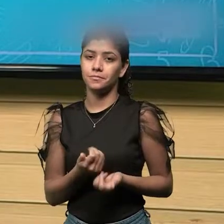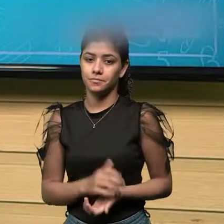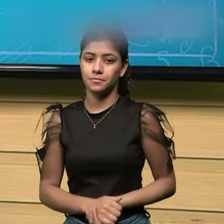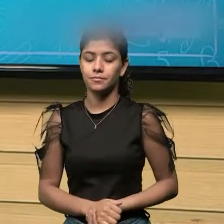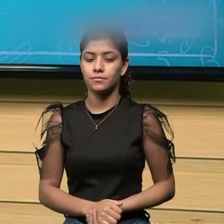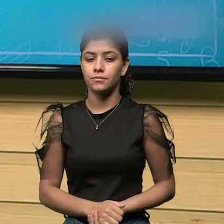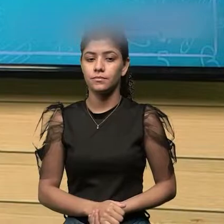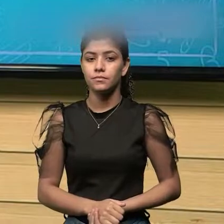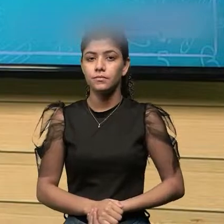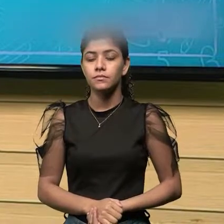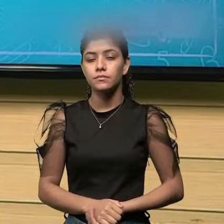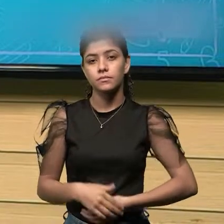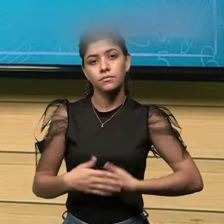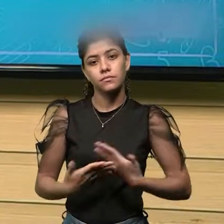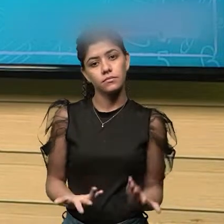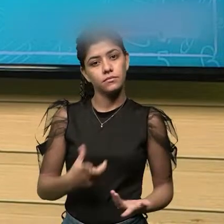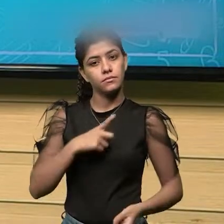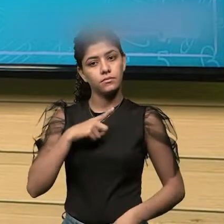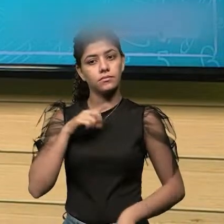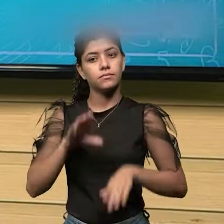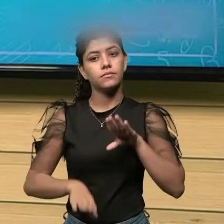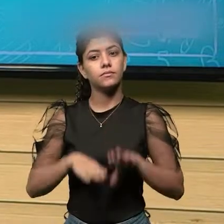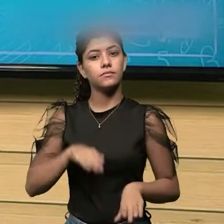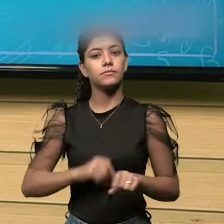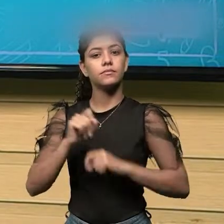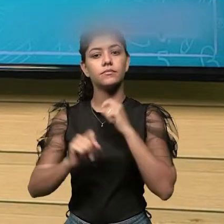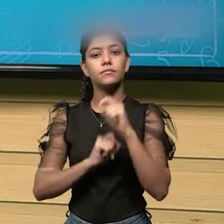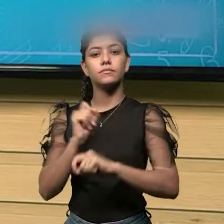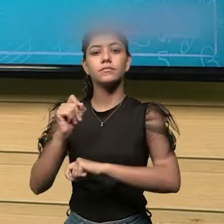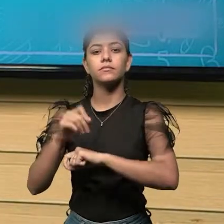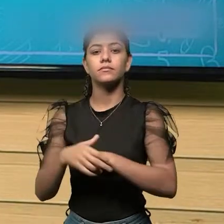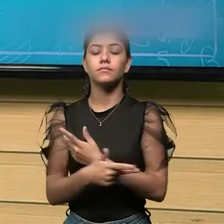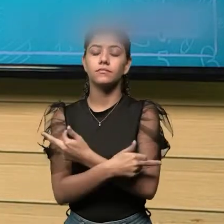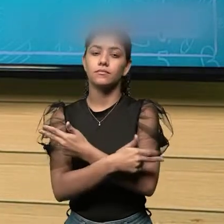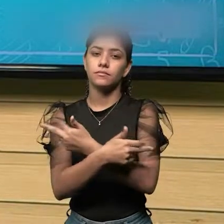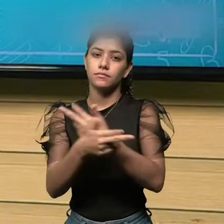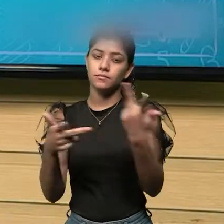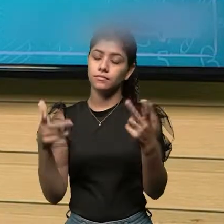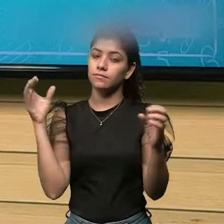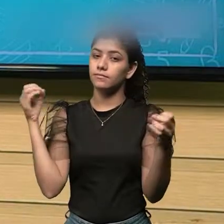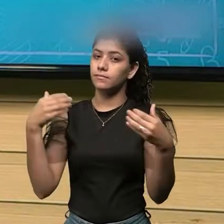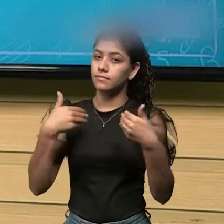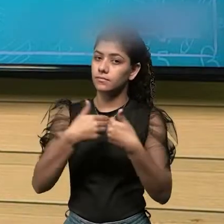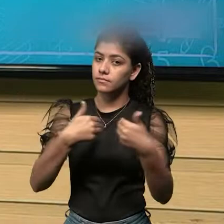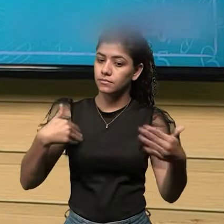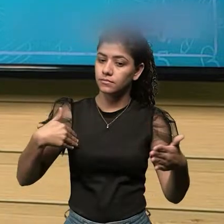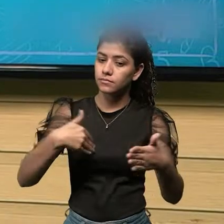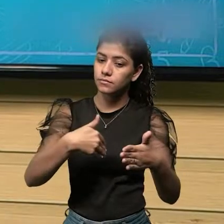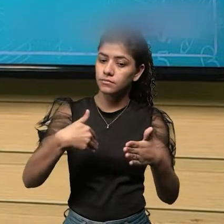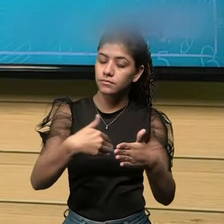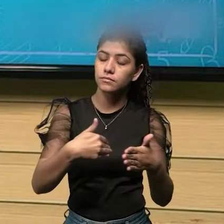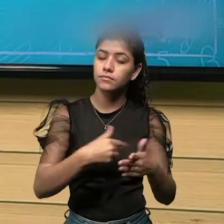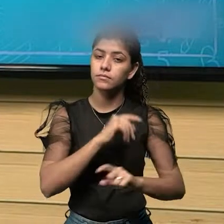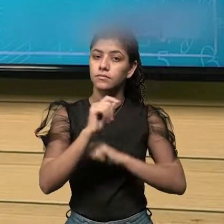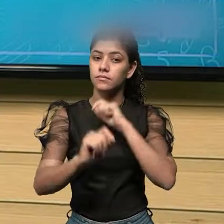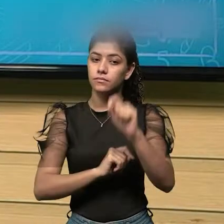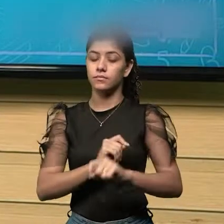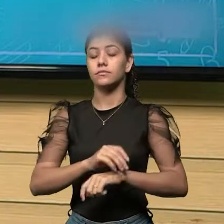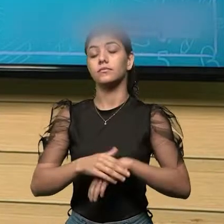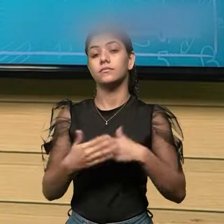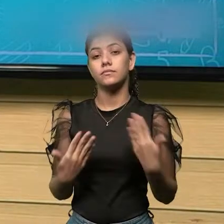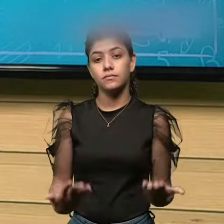Aqui talvez seja o que mais se aproxima da precisão dessas